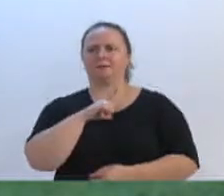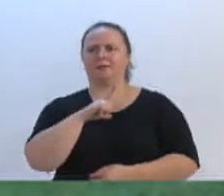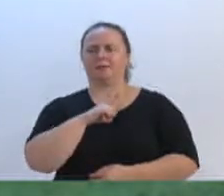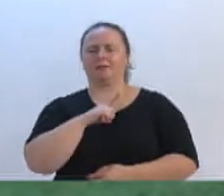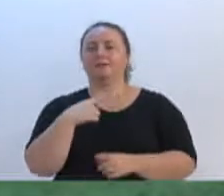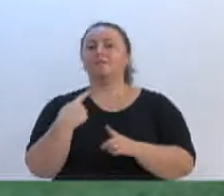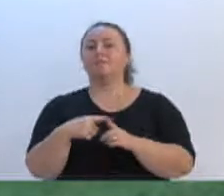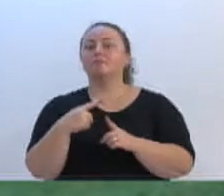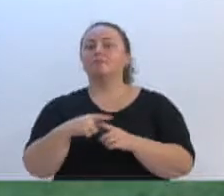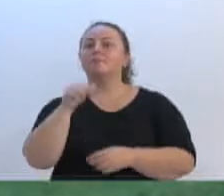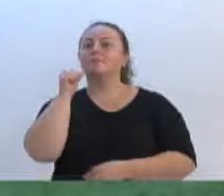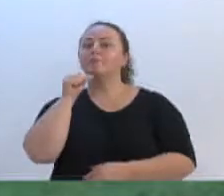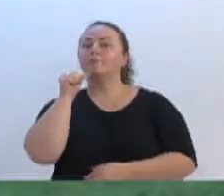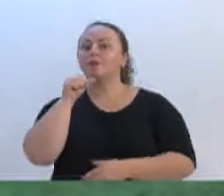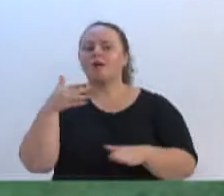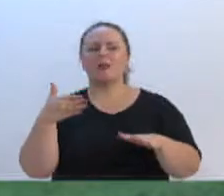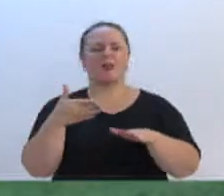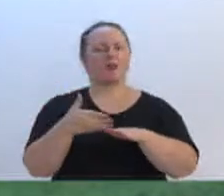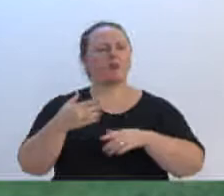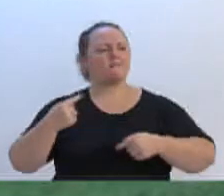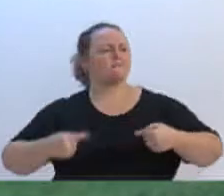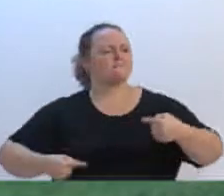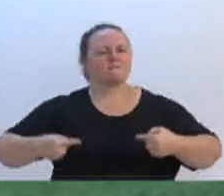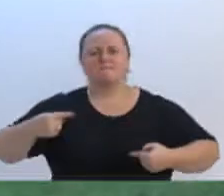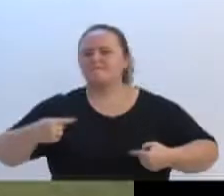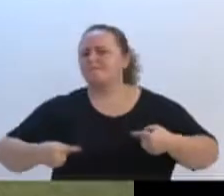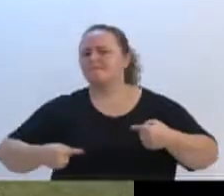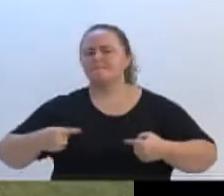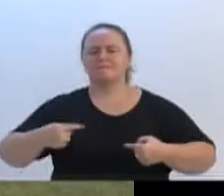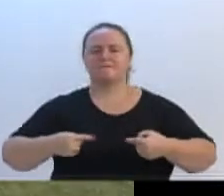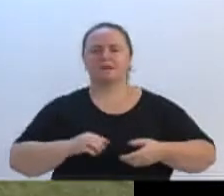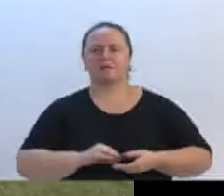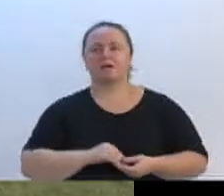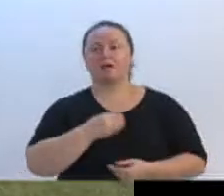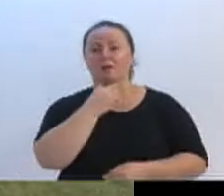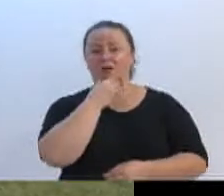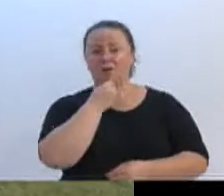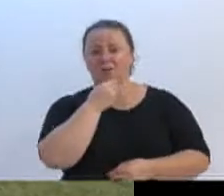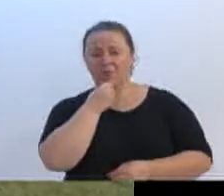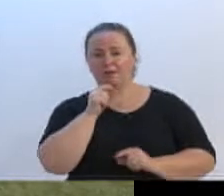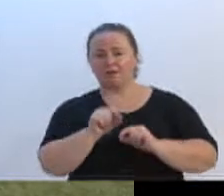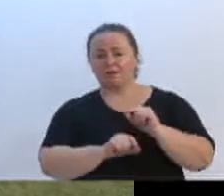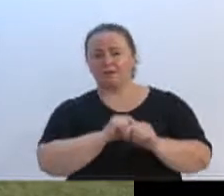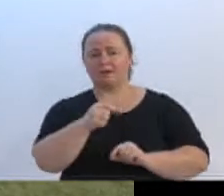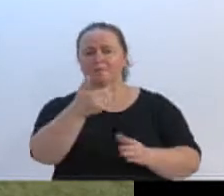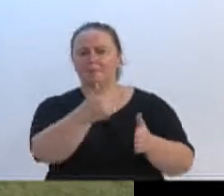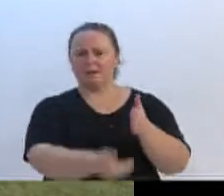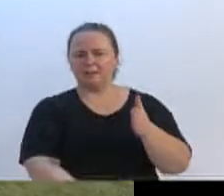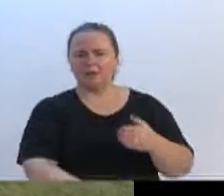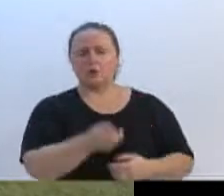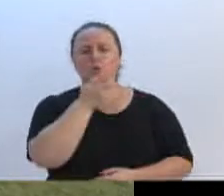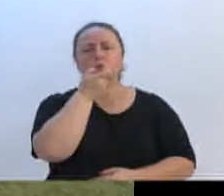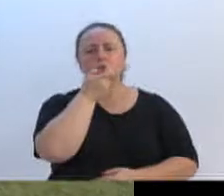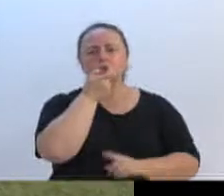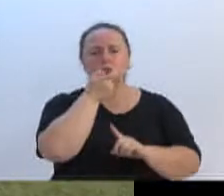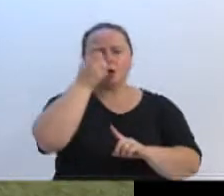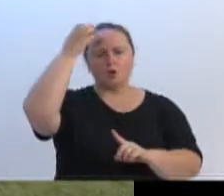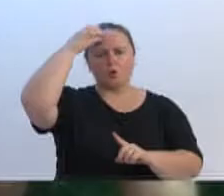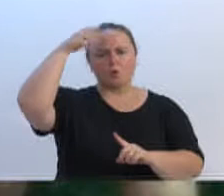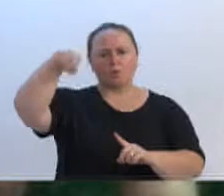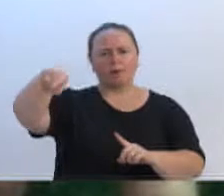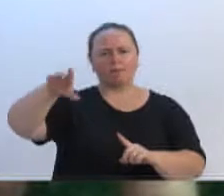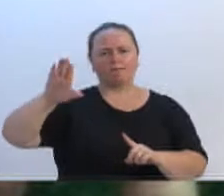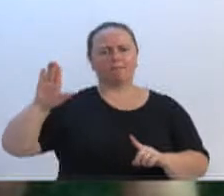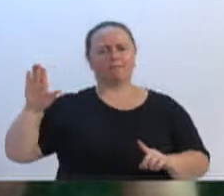entra em campo e joga a bola. O time masculino, quando perde, diz que o juiz é quem não ajudou. Então, parabéns, time feminino. E continue